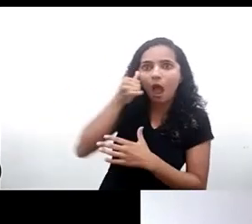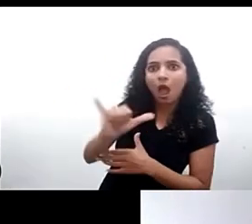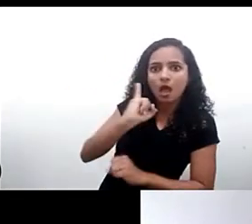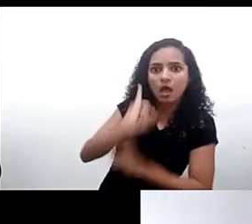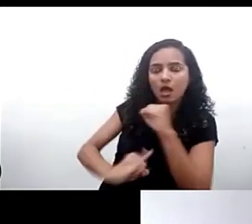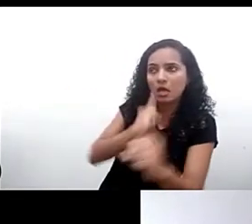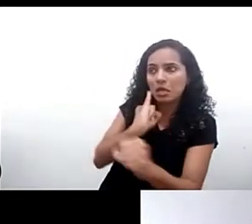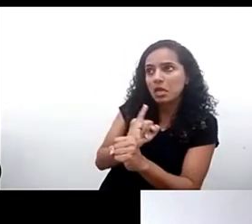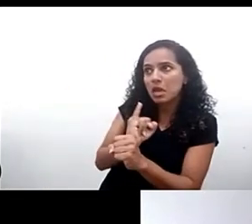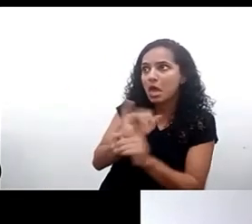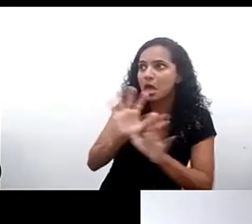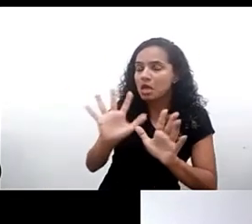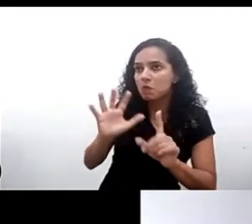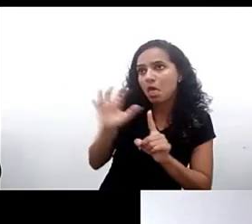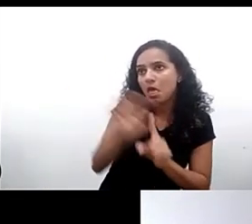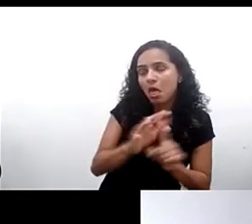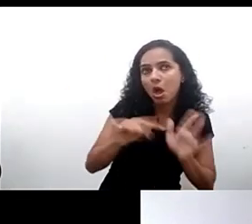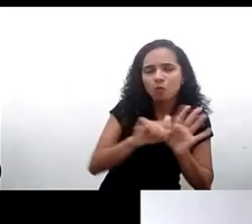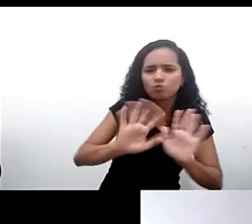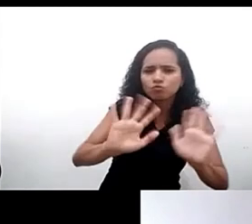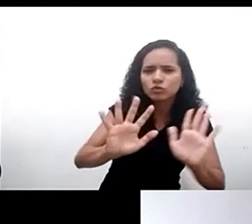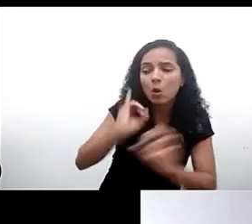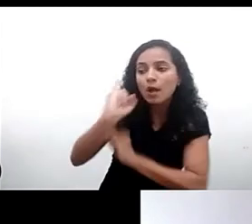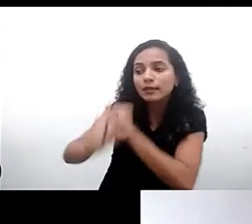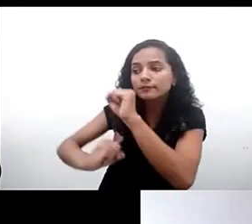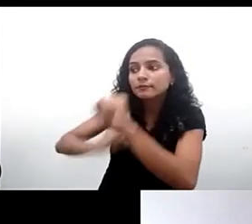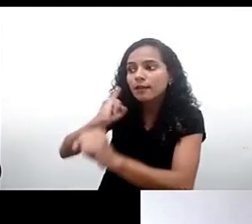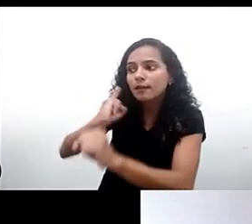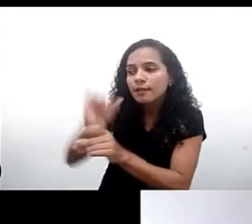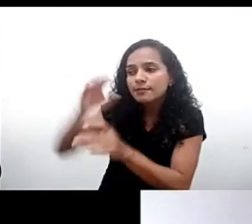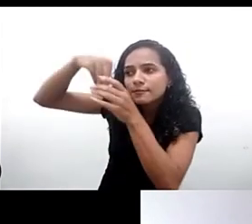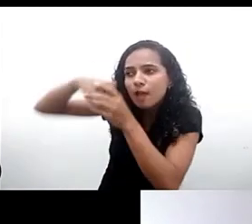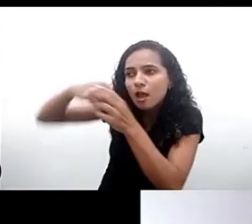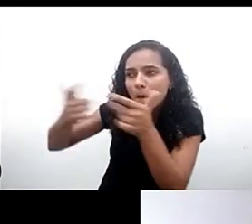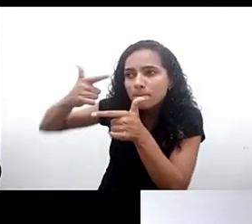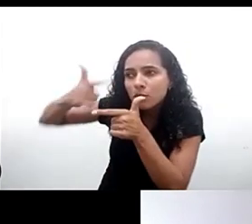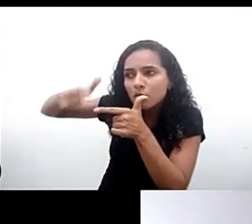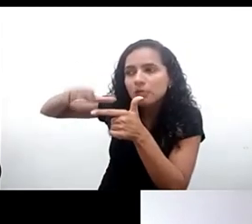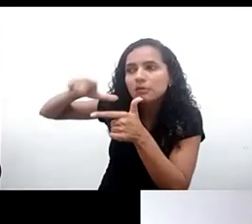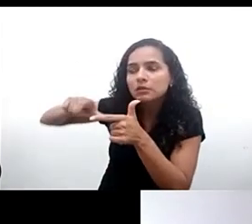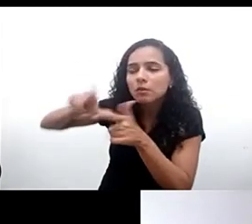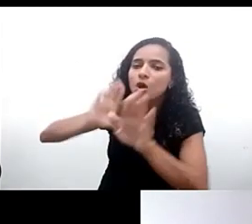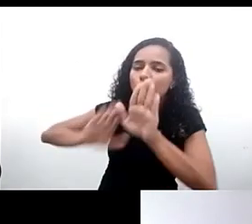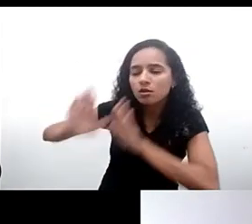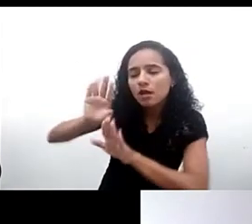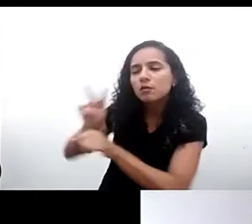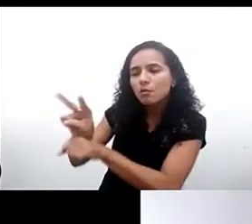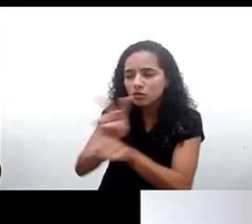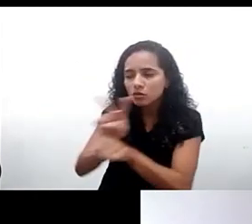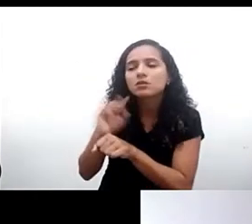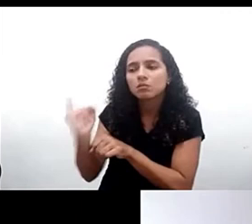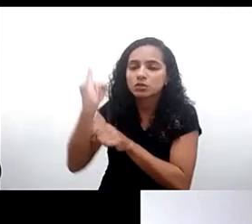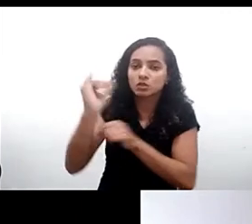sendo vista como um direito fundamental um direito humano a ONU e muitos especialistas tem debatido como a